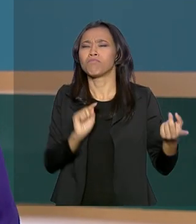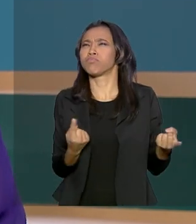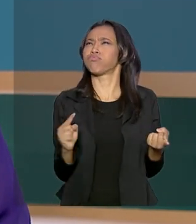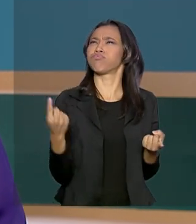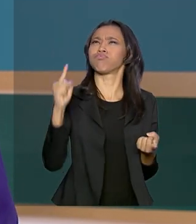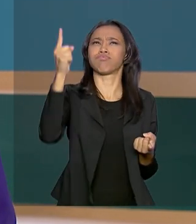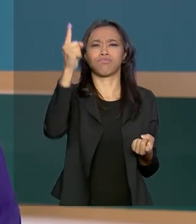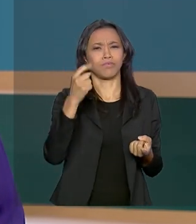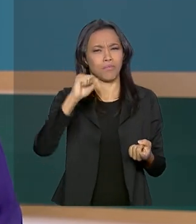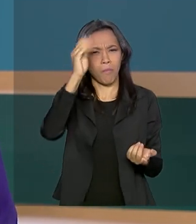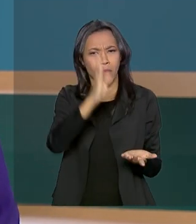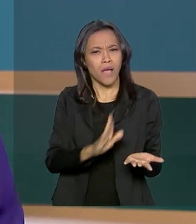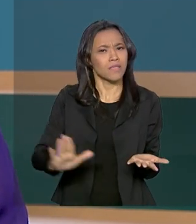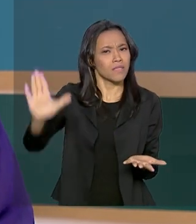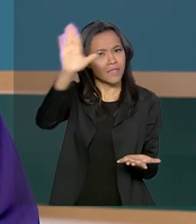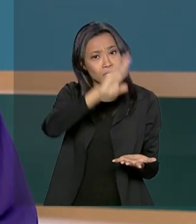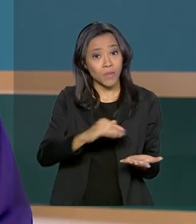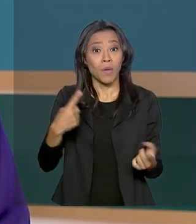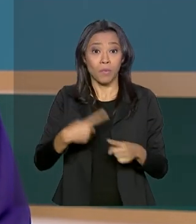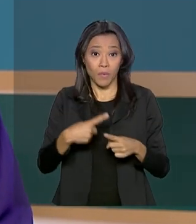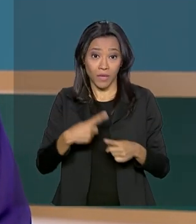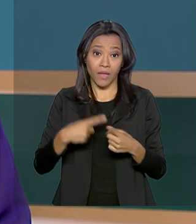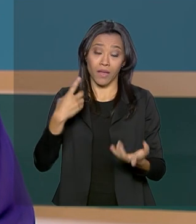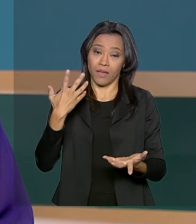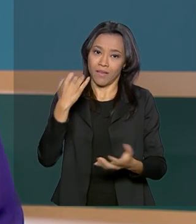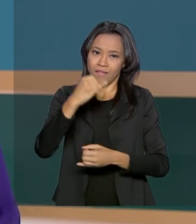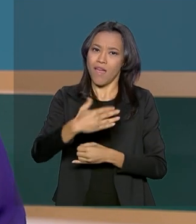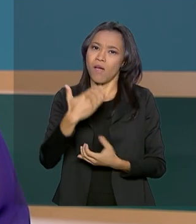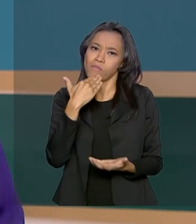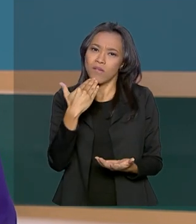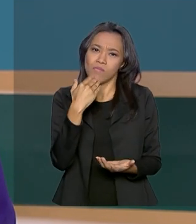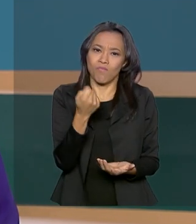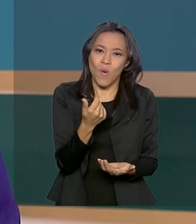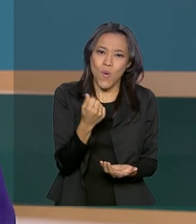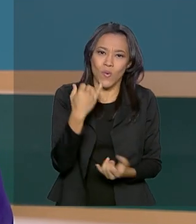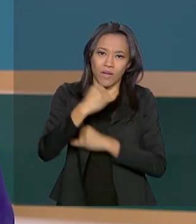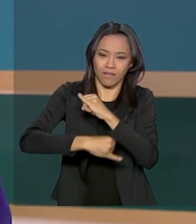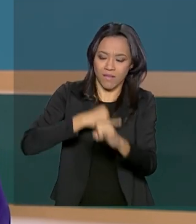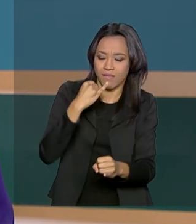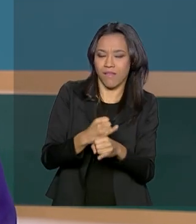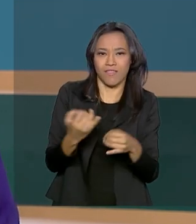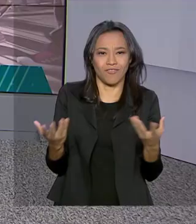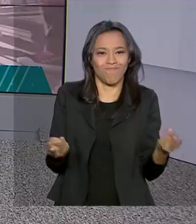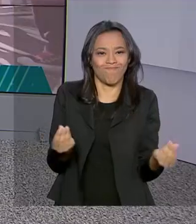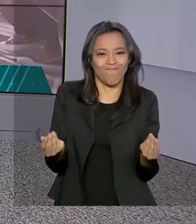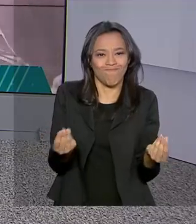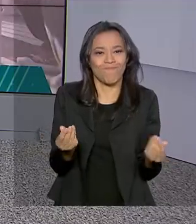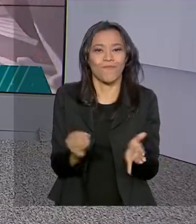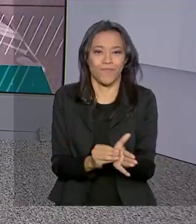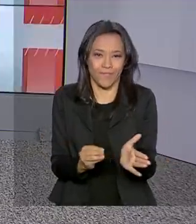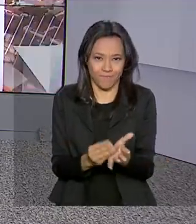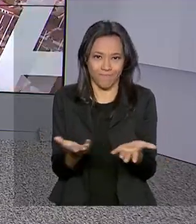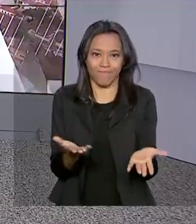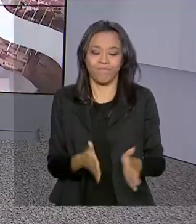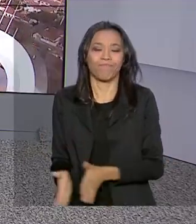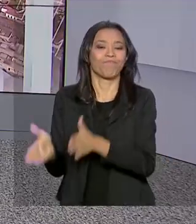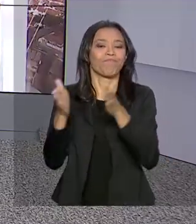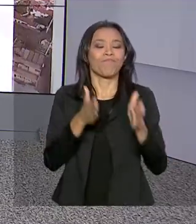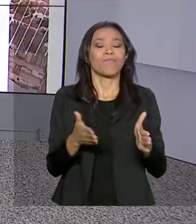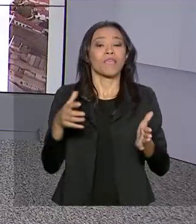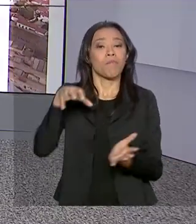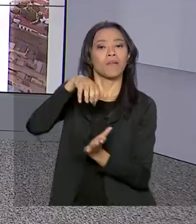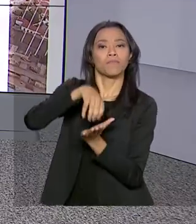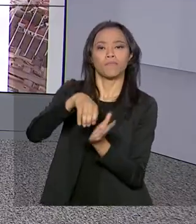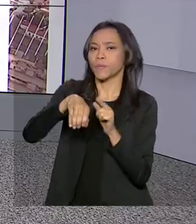onde o investimento em banda larga é considerado pouco rentável pelas empresas. Para a Anatel,